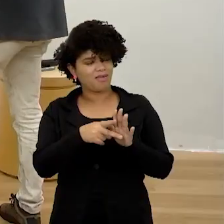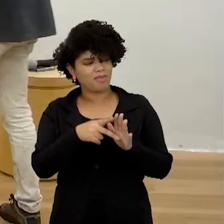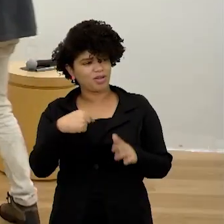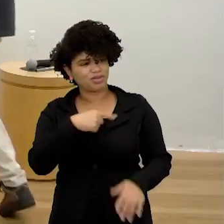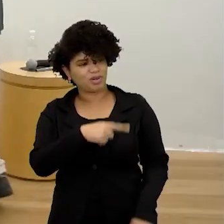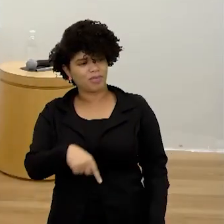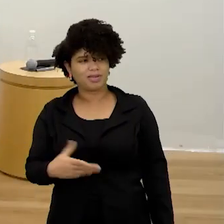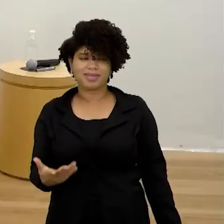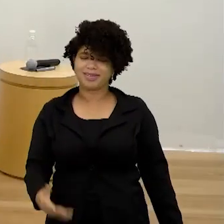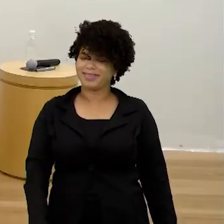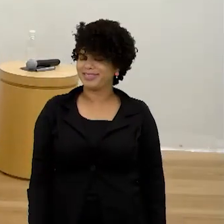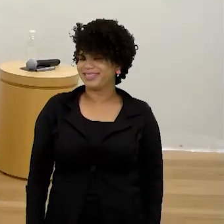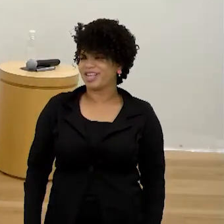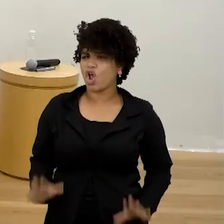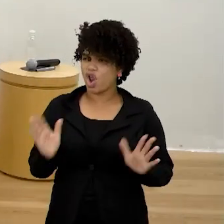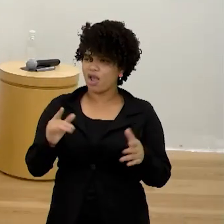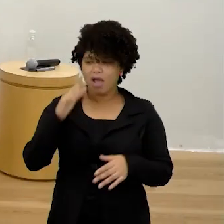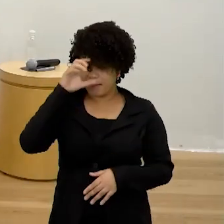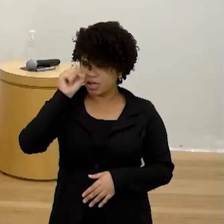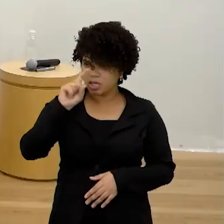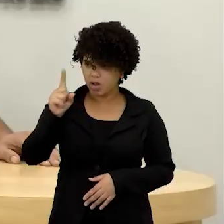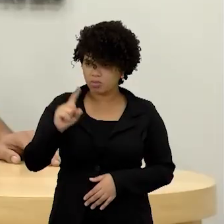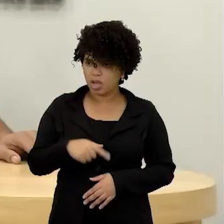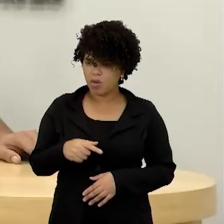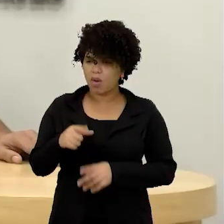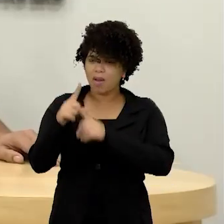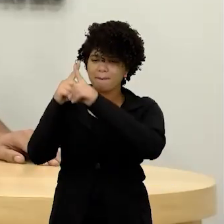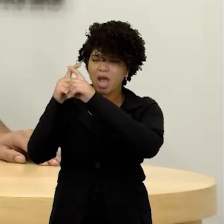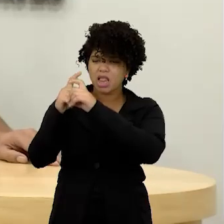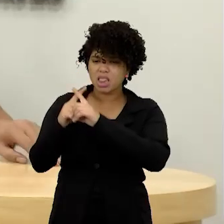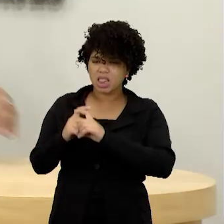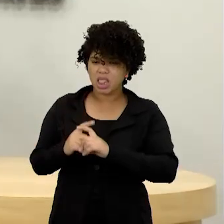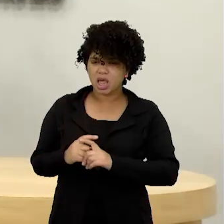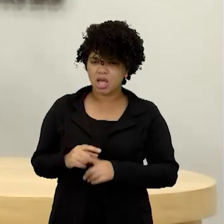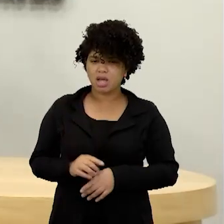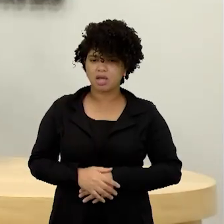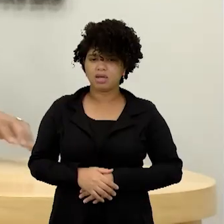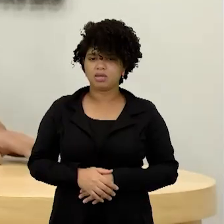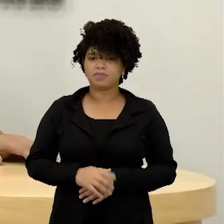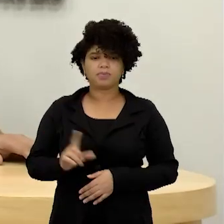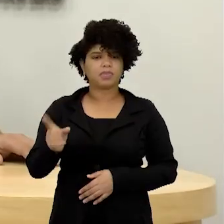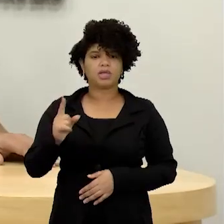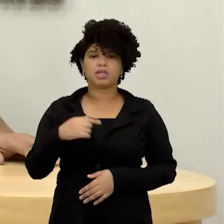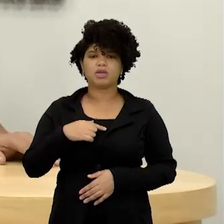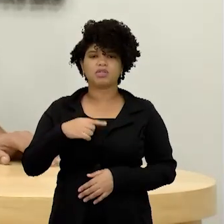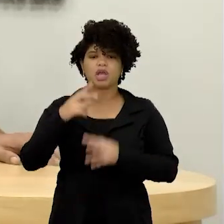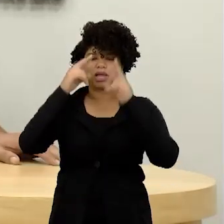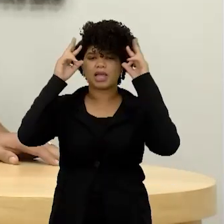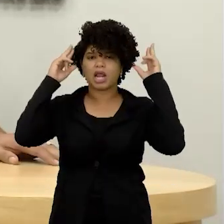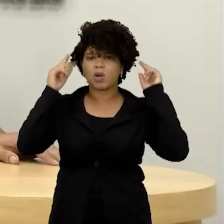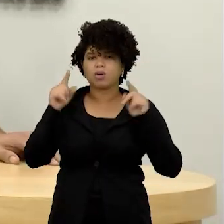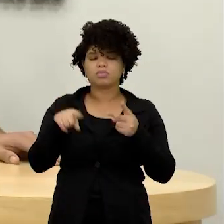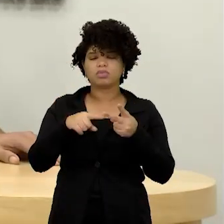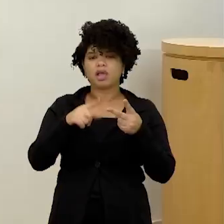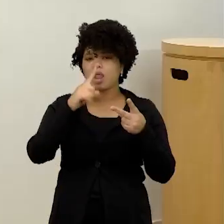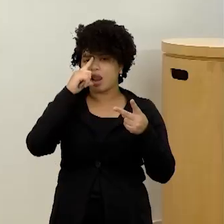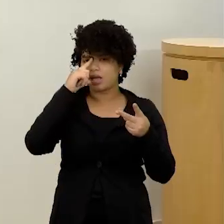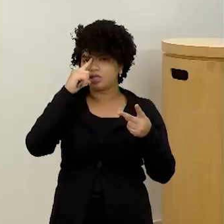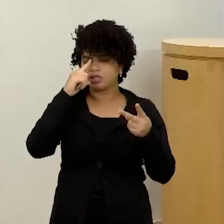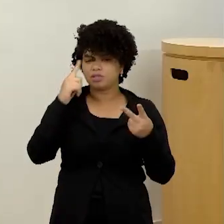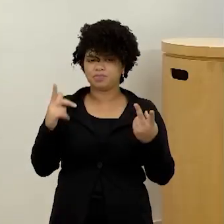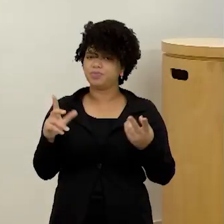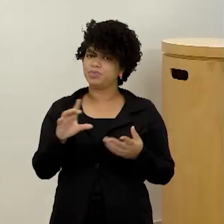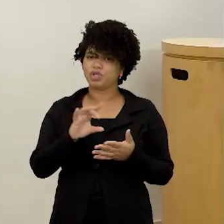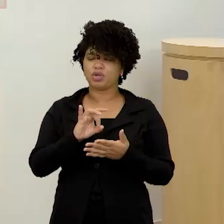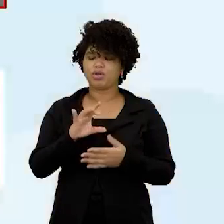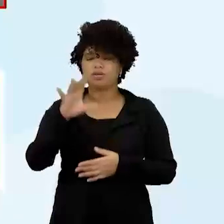Hao. Poxa, você não aprendeu mandarim? Nada, só o grego antigo e o latim antigo. Muito bem, e